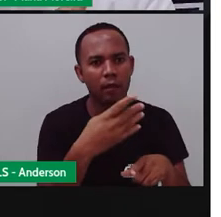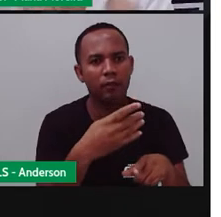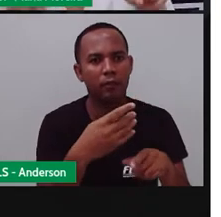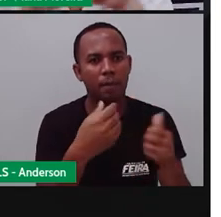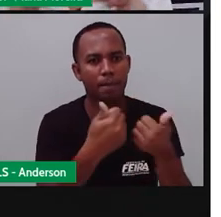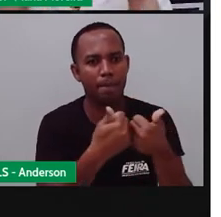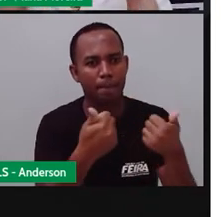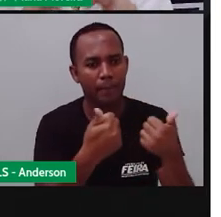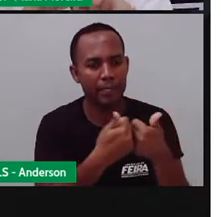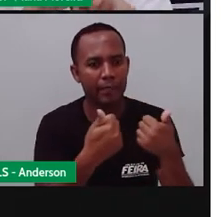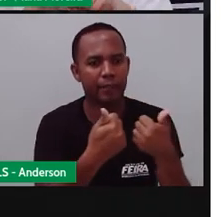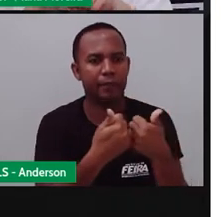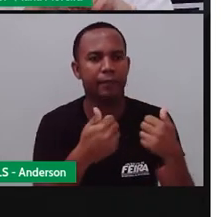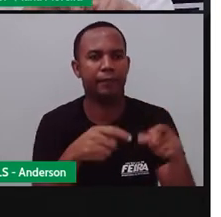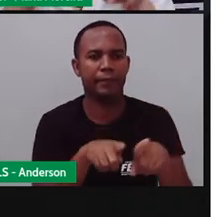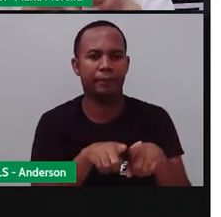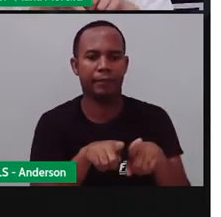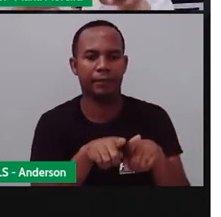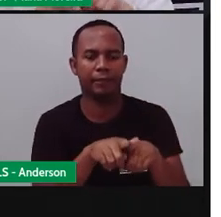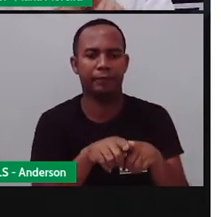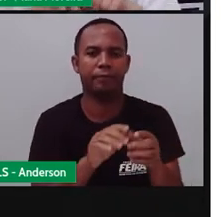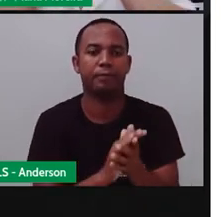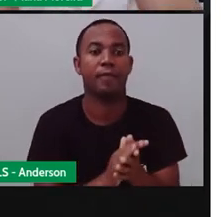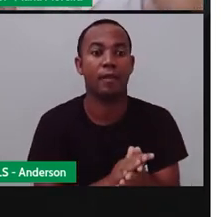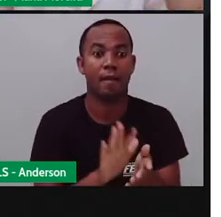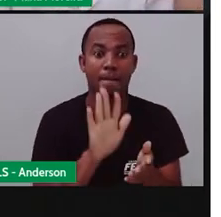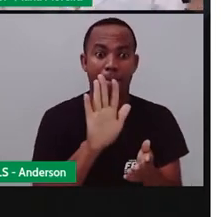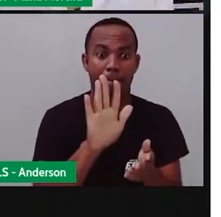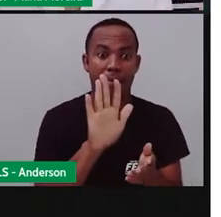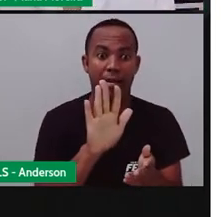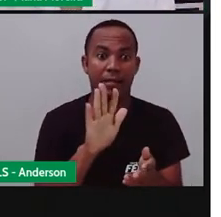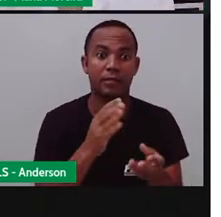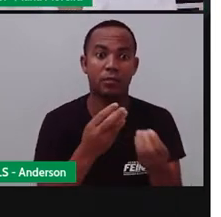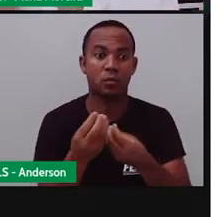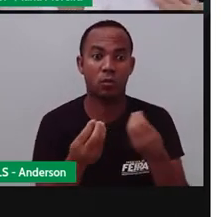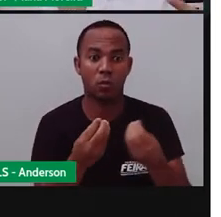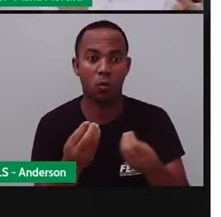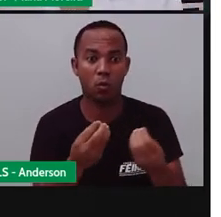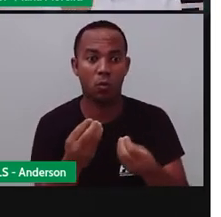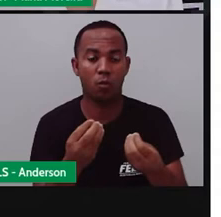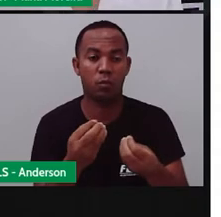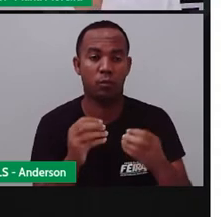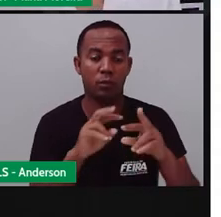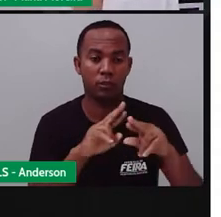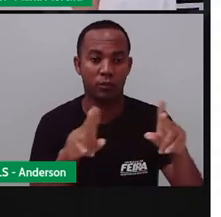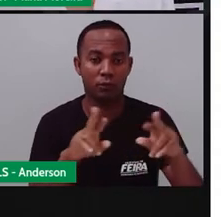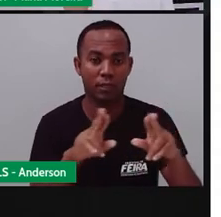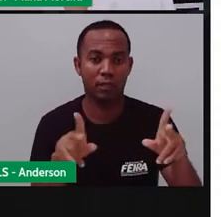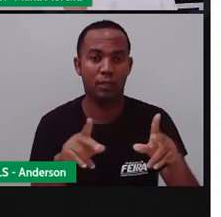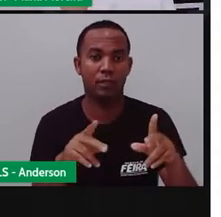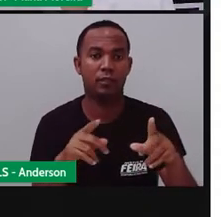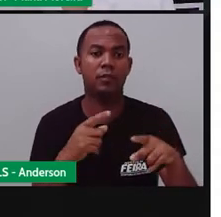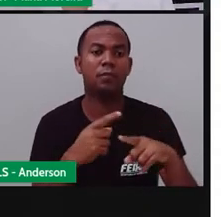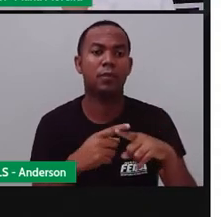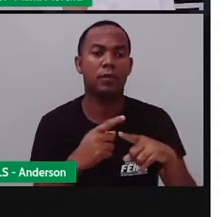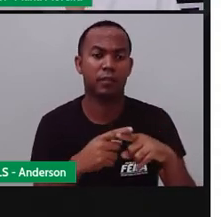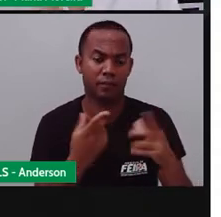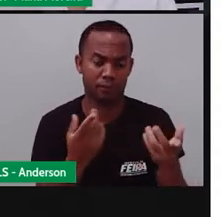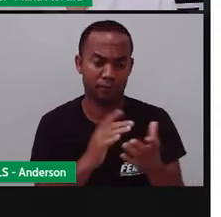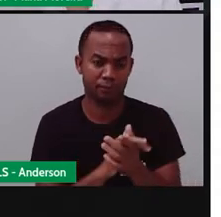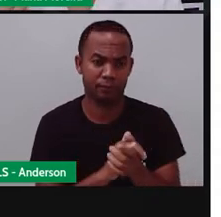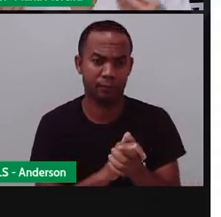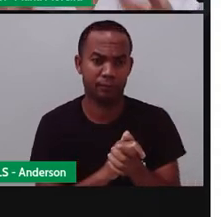próximos, né? São locais próximos. Mas que tem o quê? Características o quê? Diferentes. Por que características diferentes?